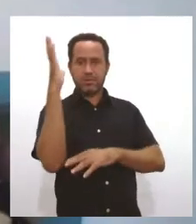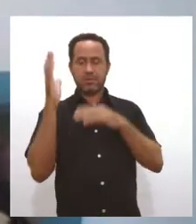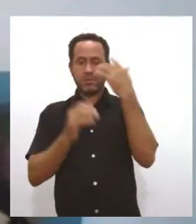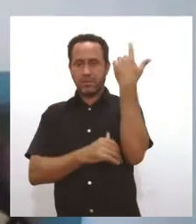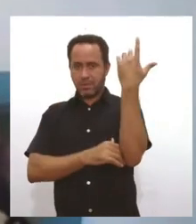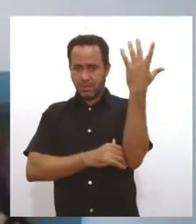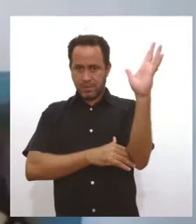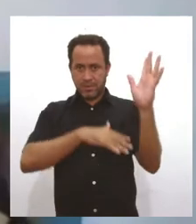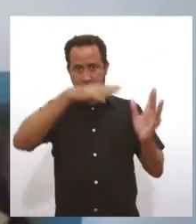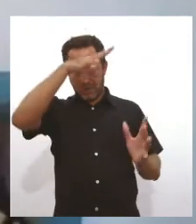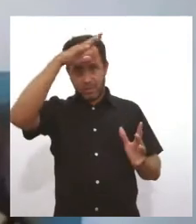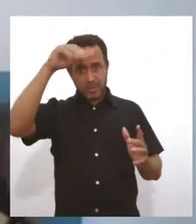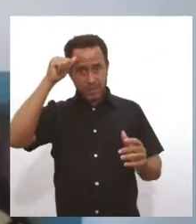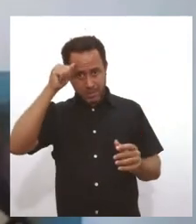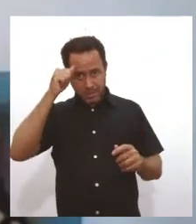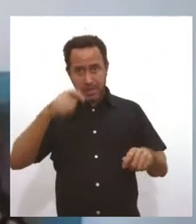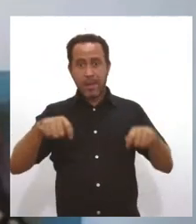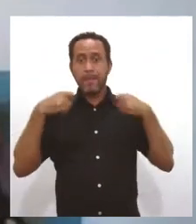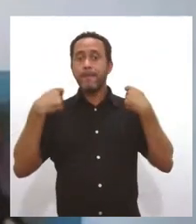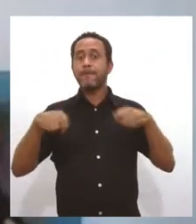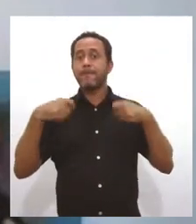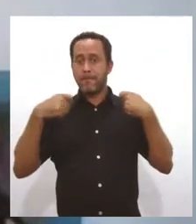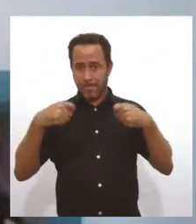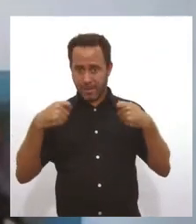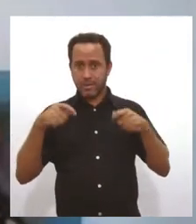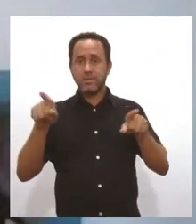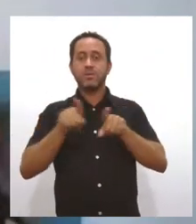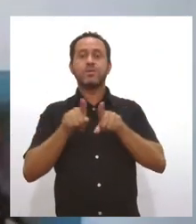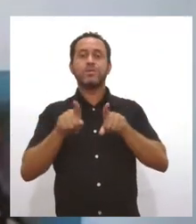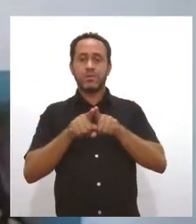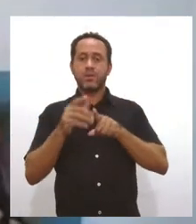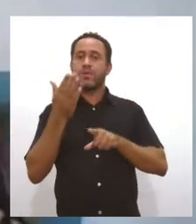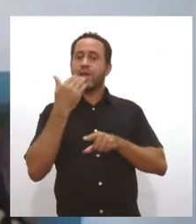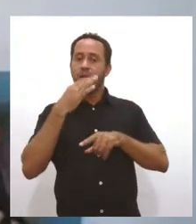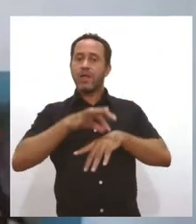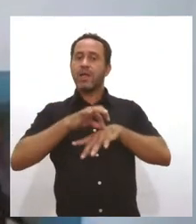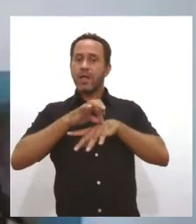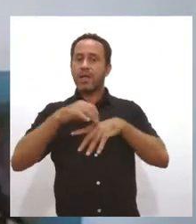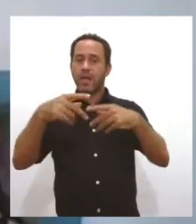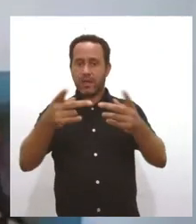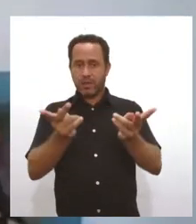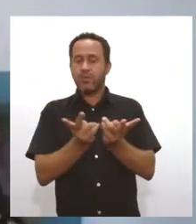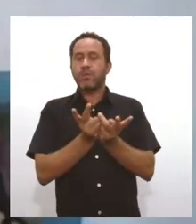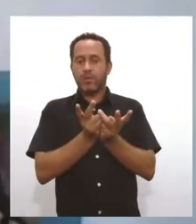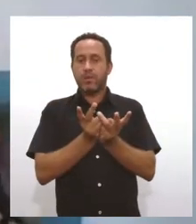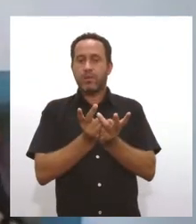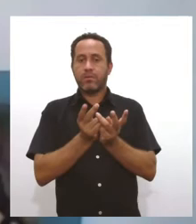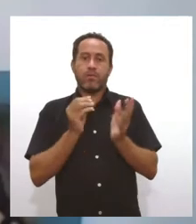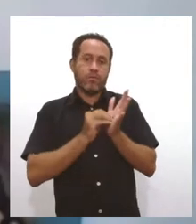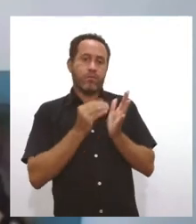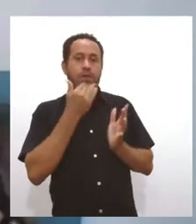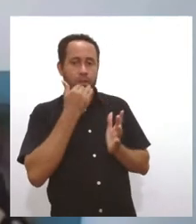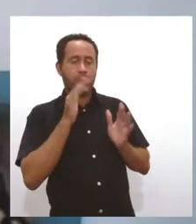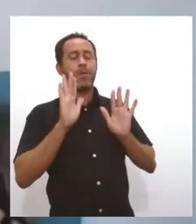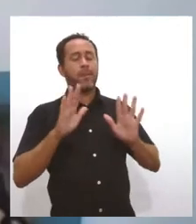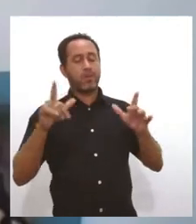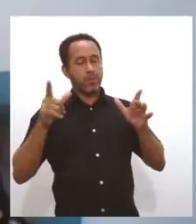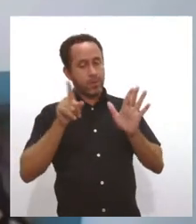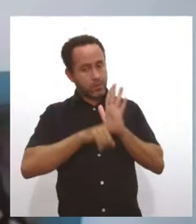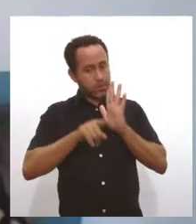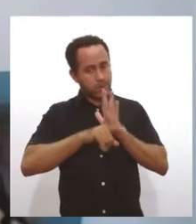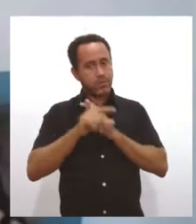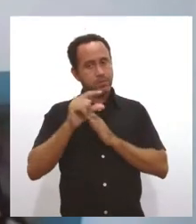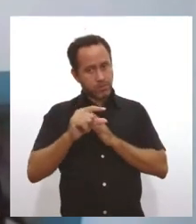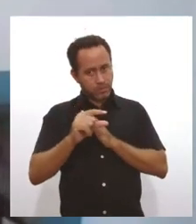eu preciso entender que eu preciso diminuir a minha quantidade de carne no meu prato. Não que eu vou deixar de comer, mas eu preciso diminuir. Eu